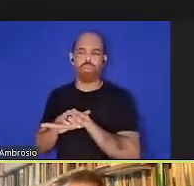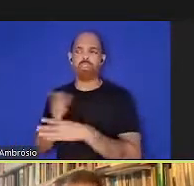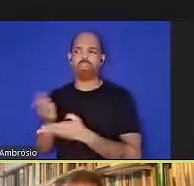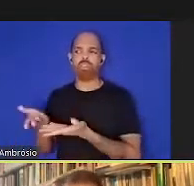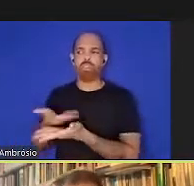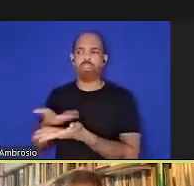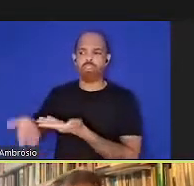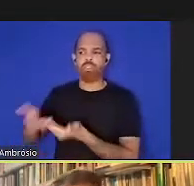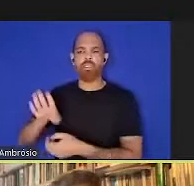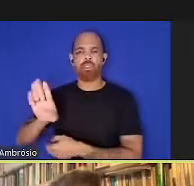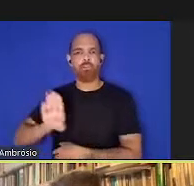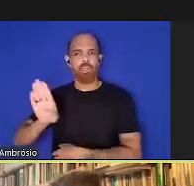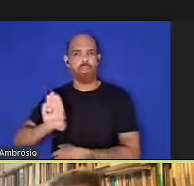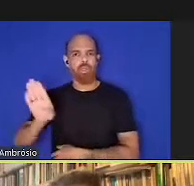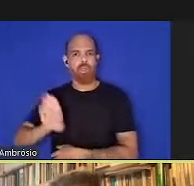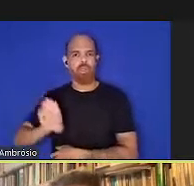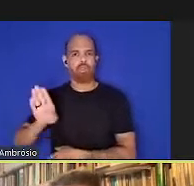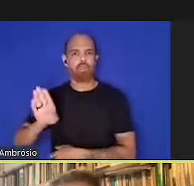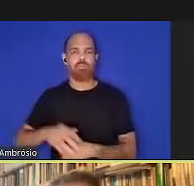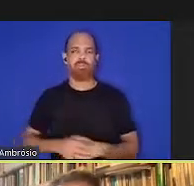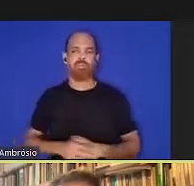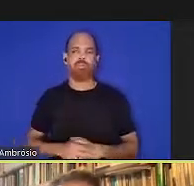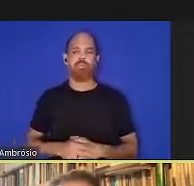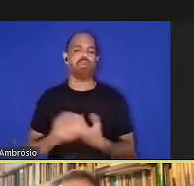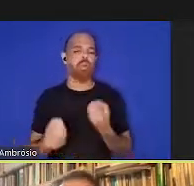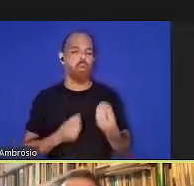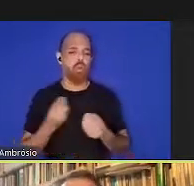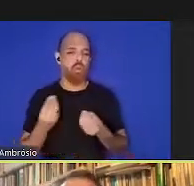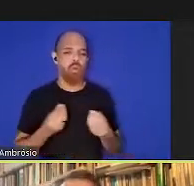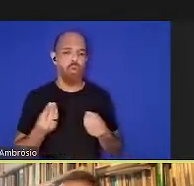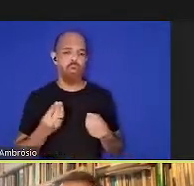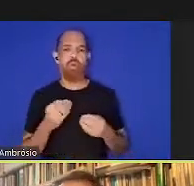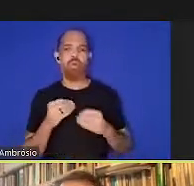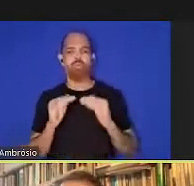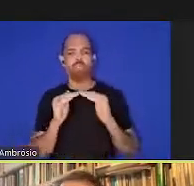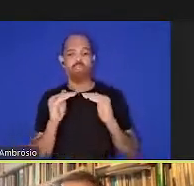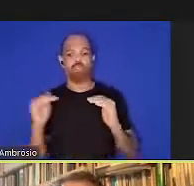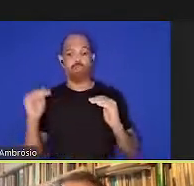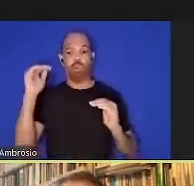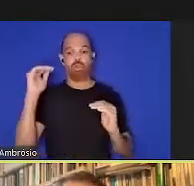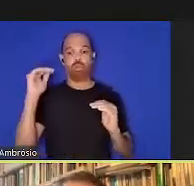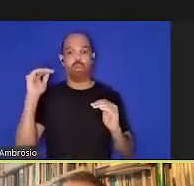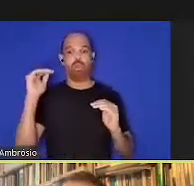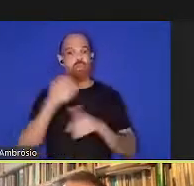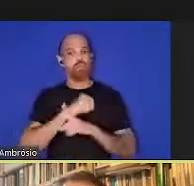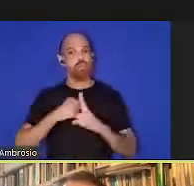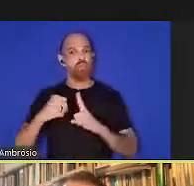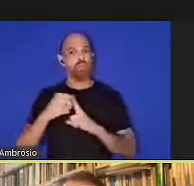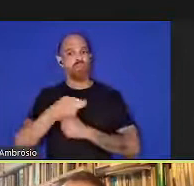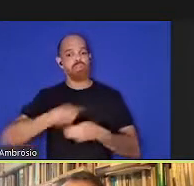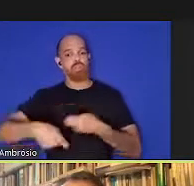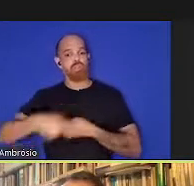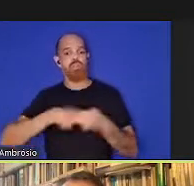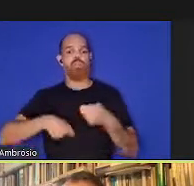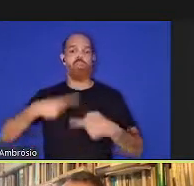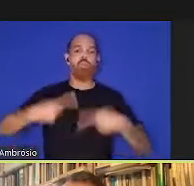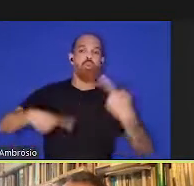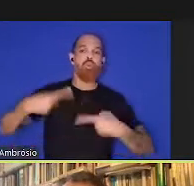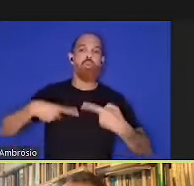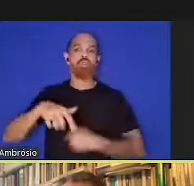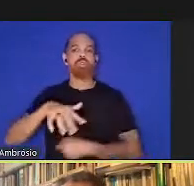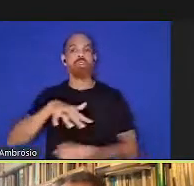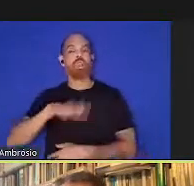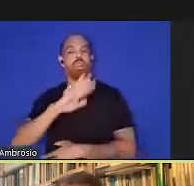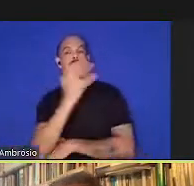biologicamente e como é que as desigualdades sociais, econômicas, políticas e ambientais